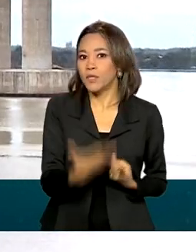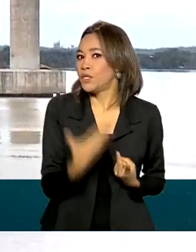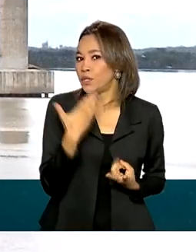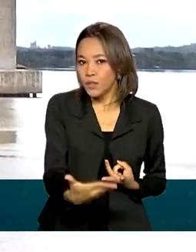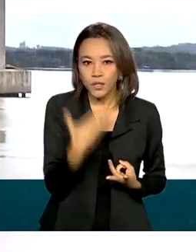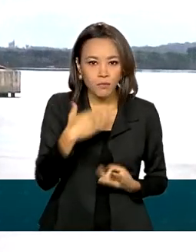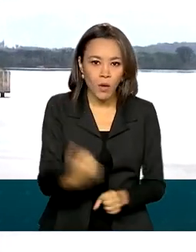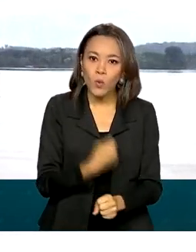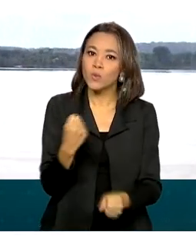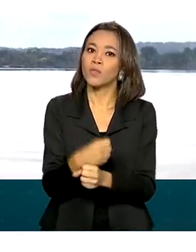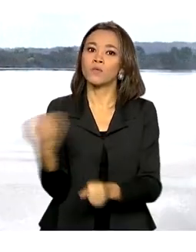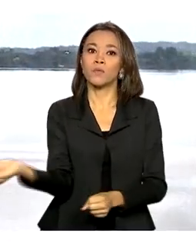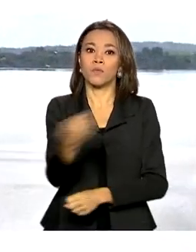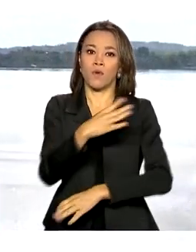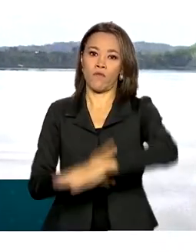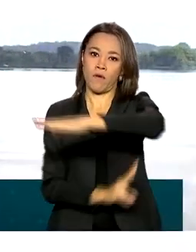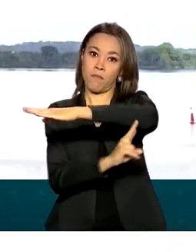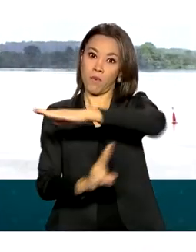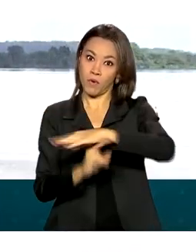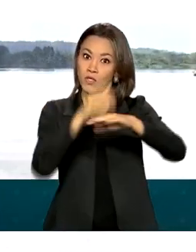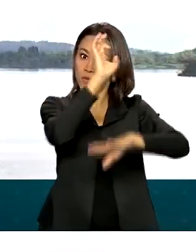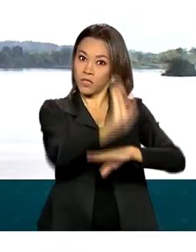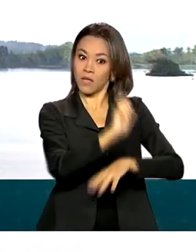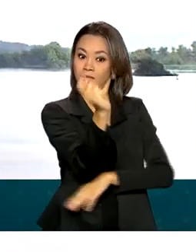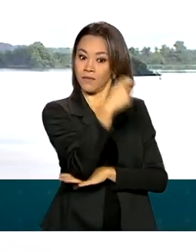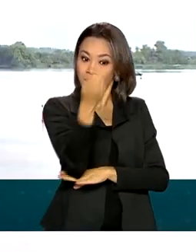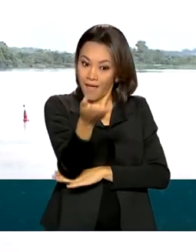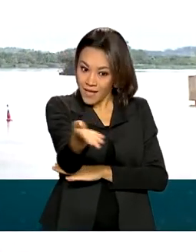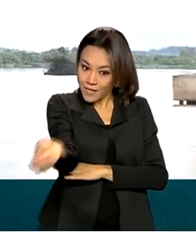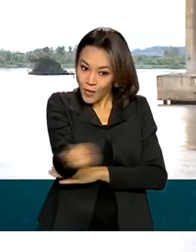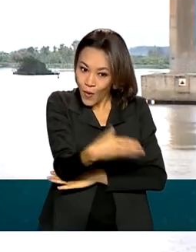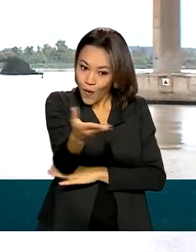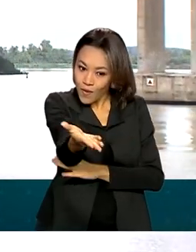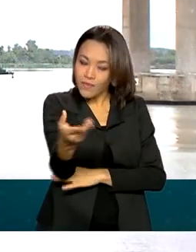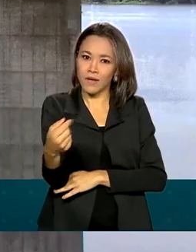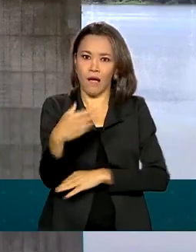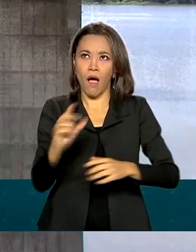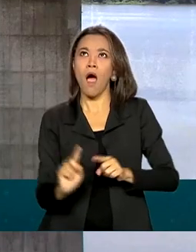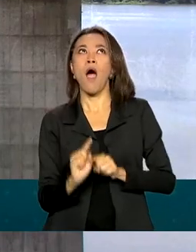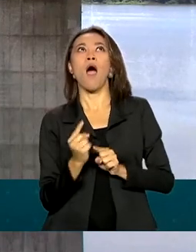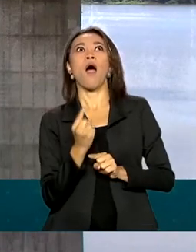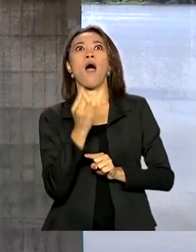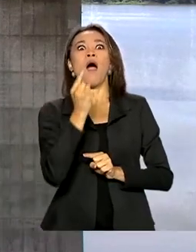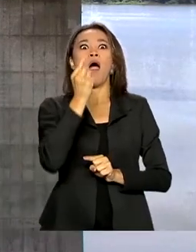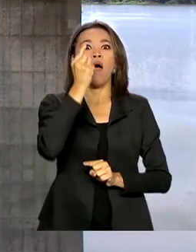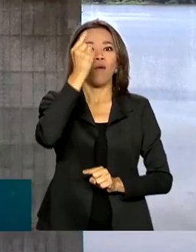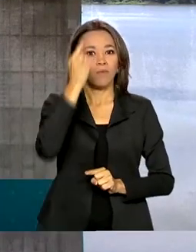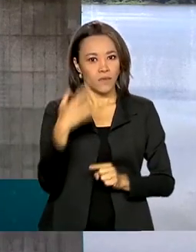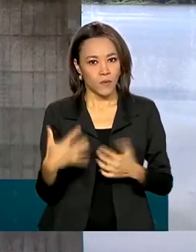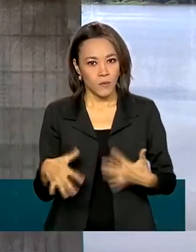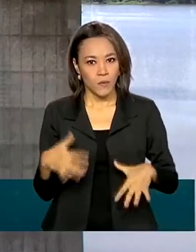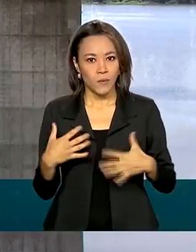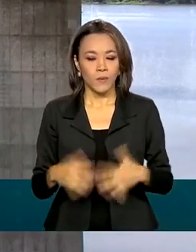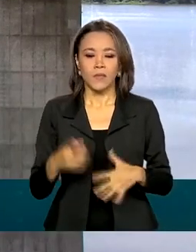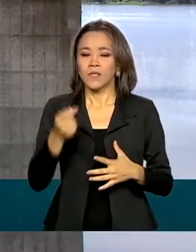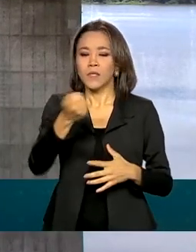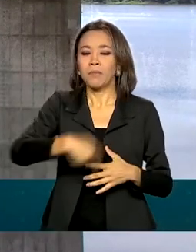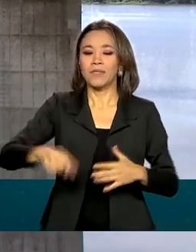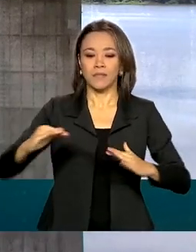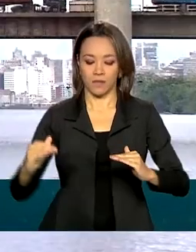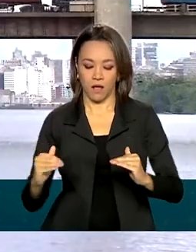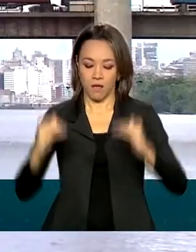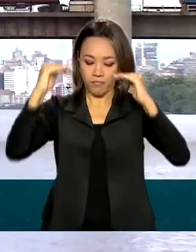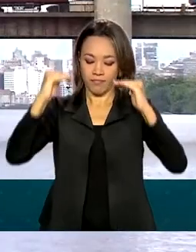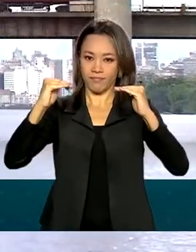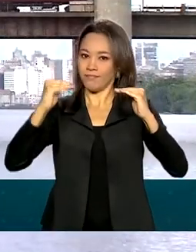uma nova ponte em Porto Alegre. A nova ponte do Guaíba é mais alta, com 40 metros do nível da água, sem a necessidade de